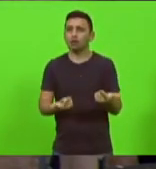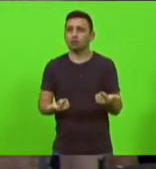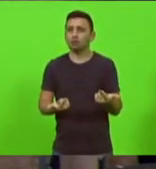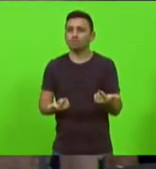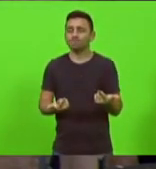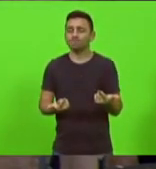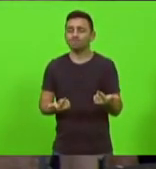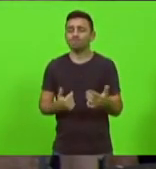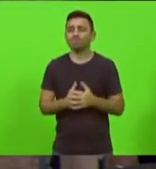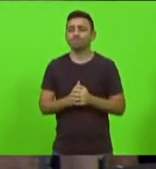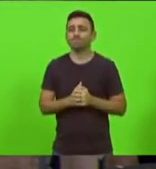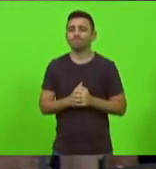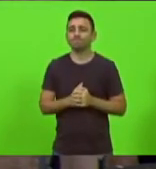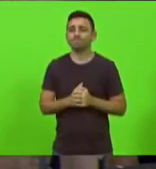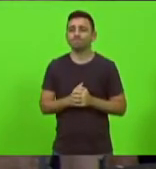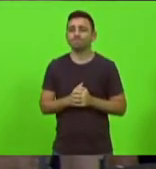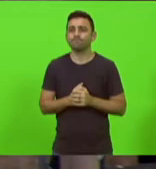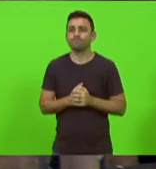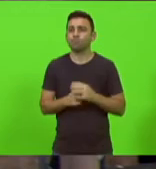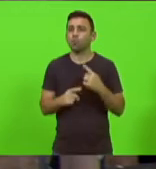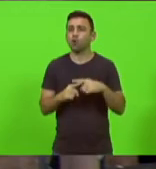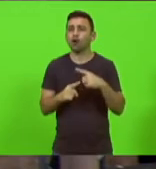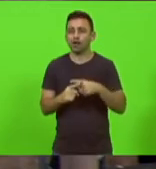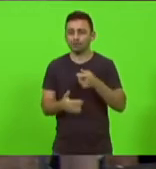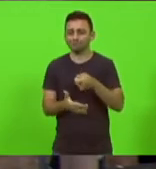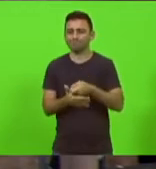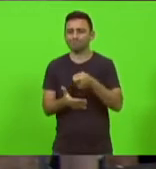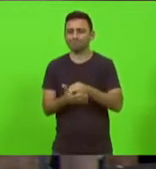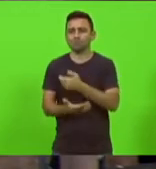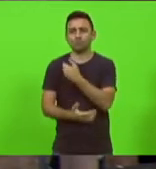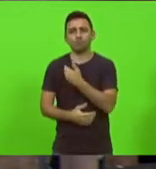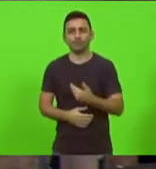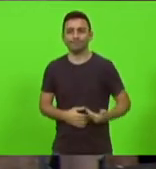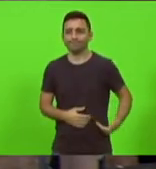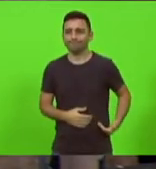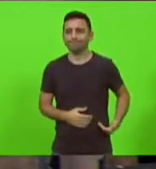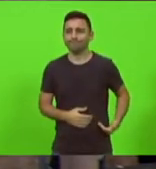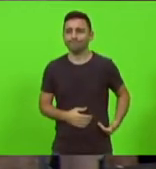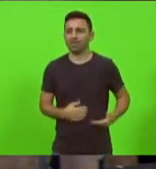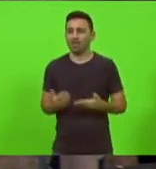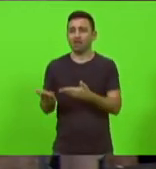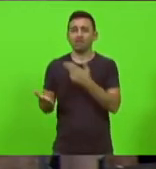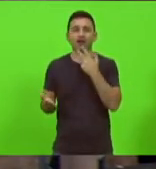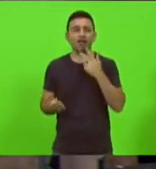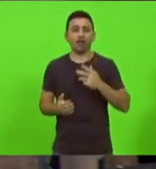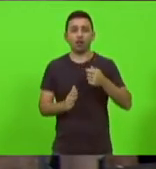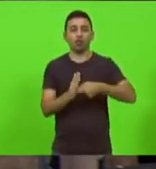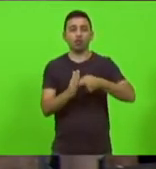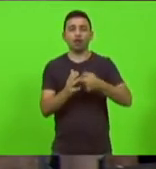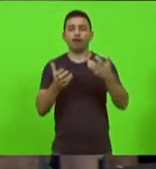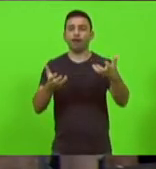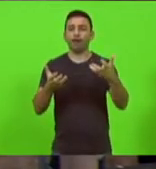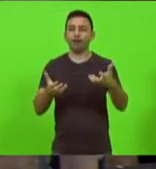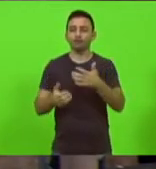por causa das imposições desse governo que diz que luta pela saúde e sumiu com 33